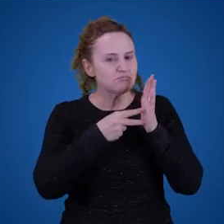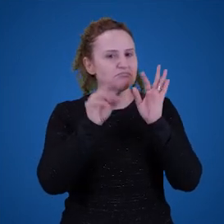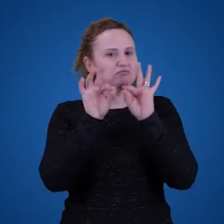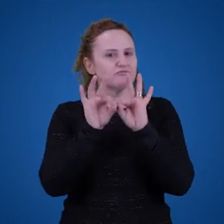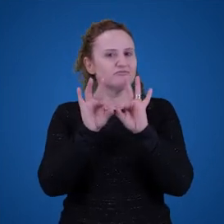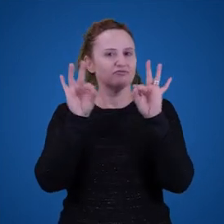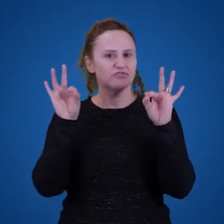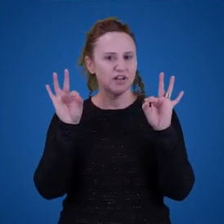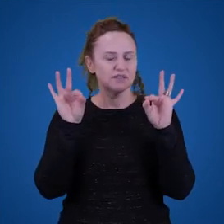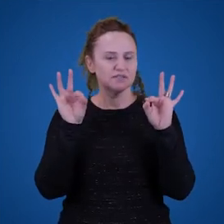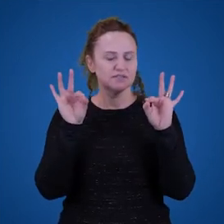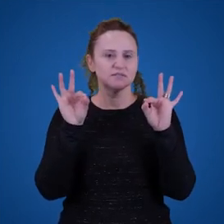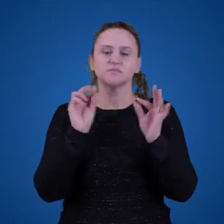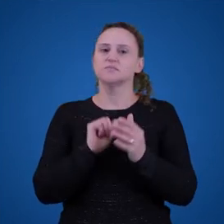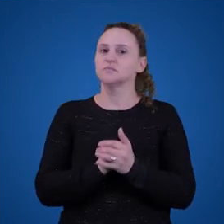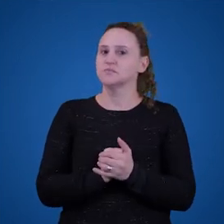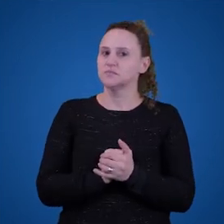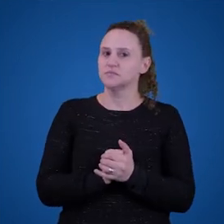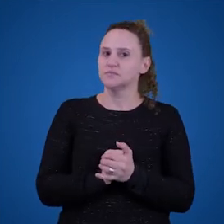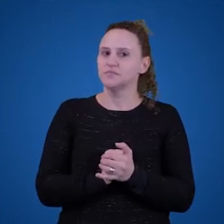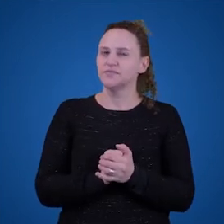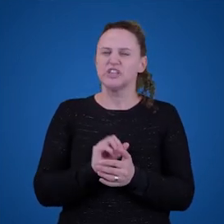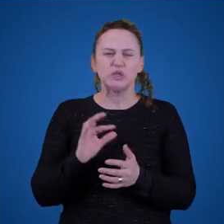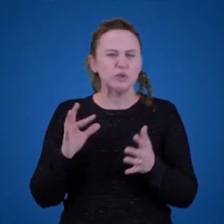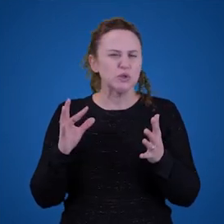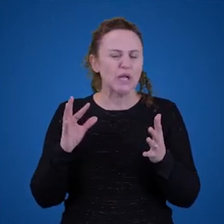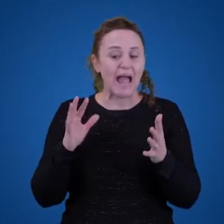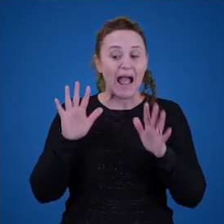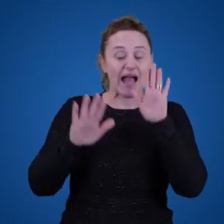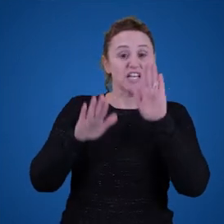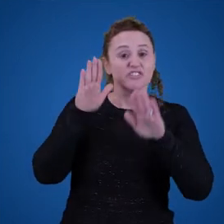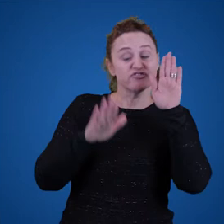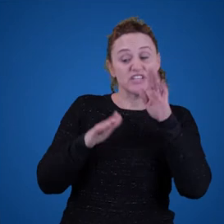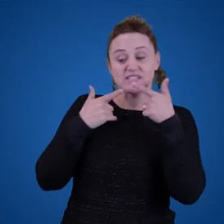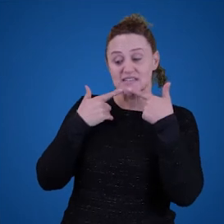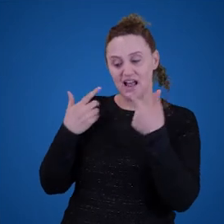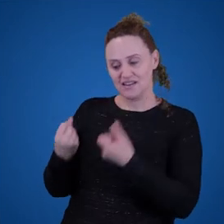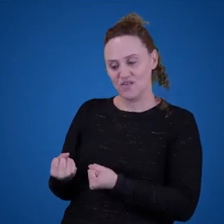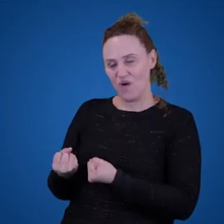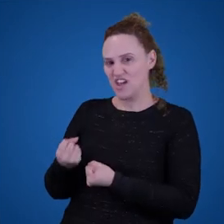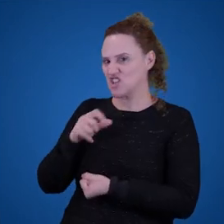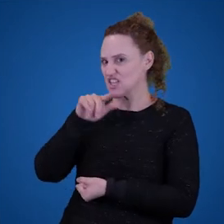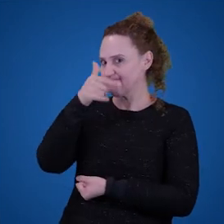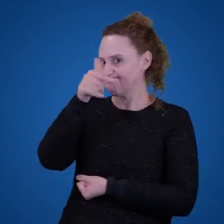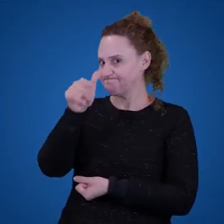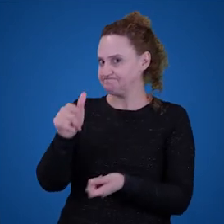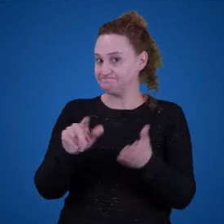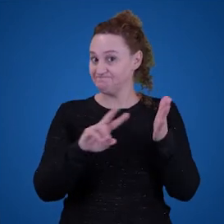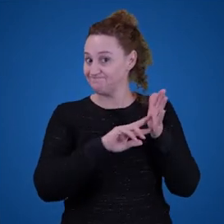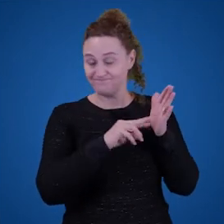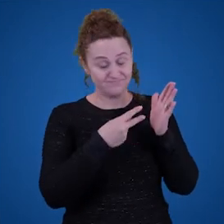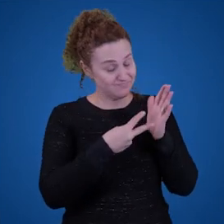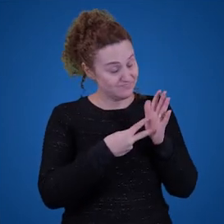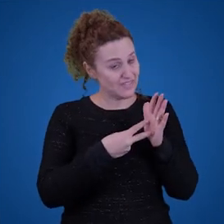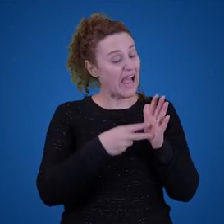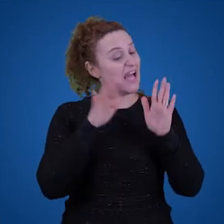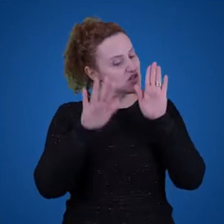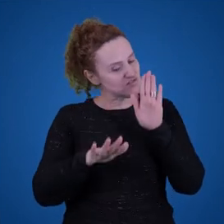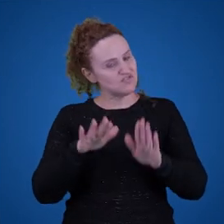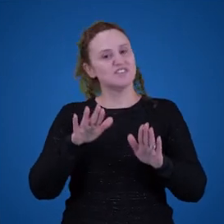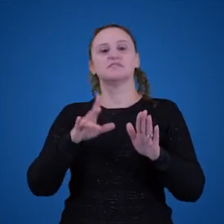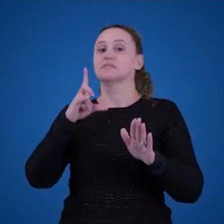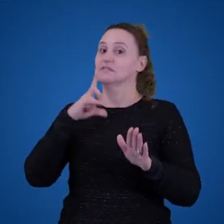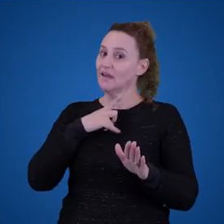primeira ideia que a gente vai comprar é nem toda parte da linguagem tem significado. Alguma parte tem, e alguma não tem,